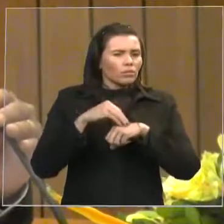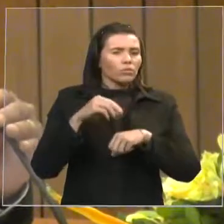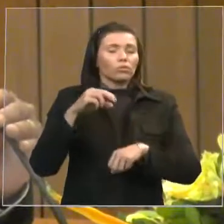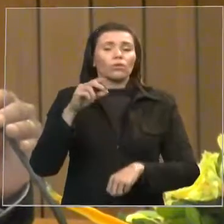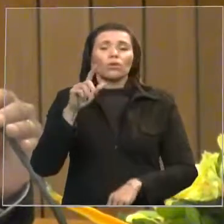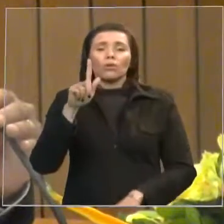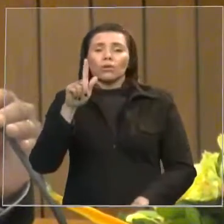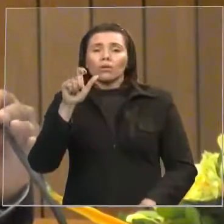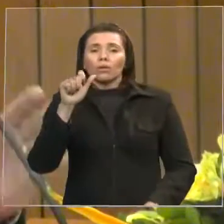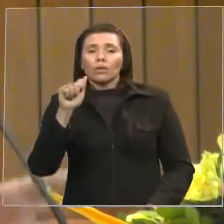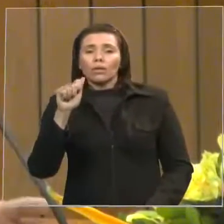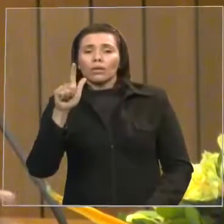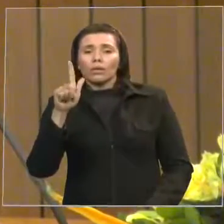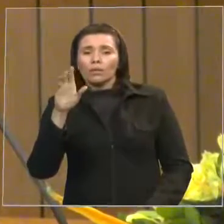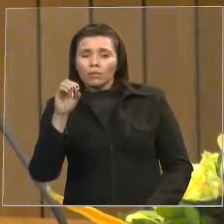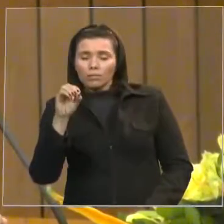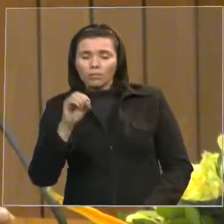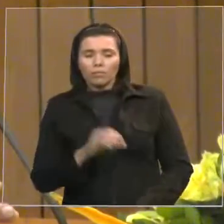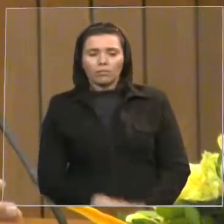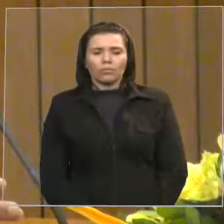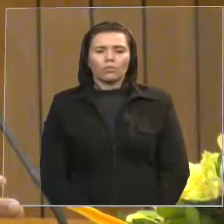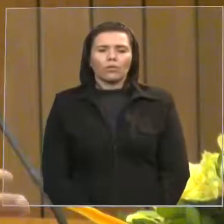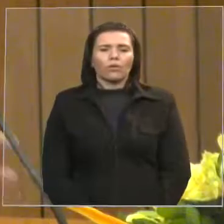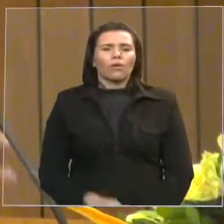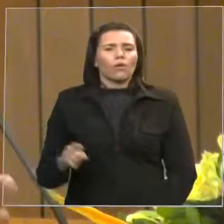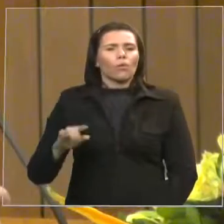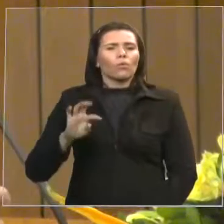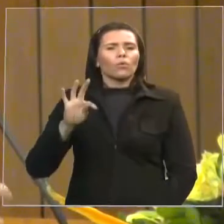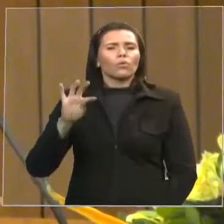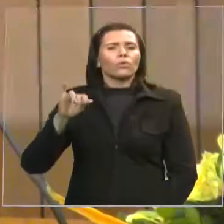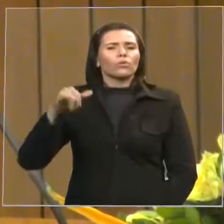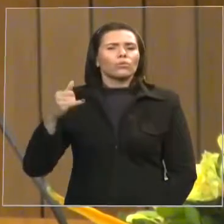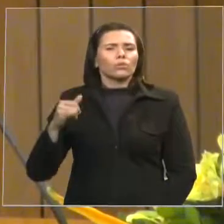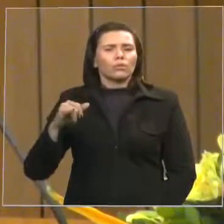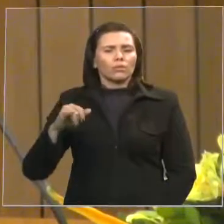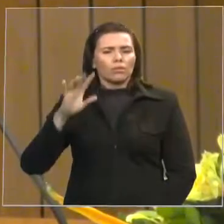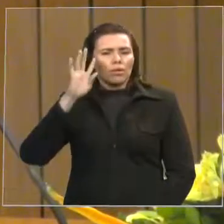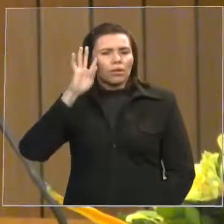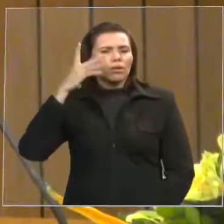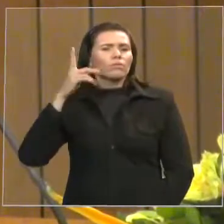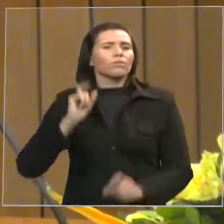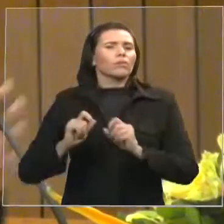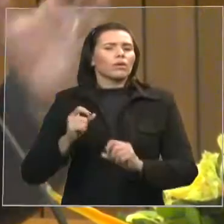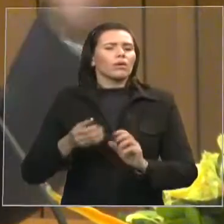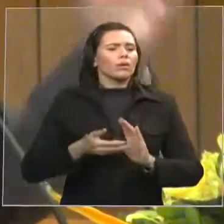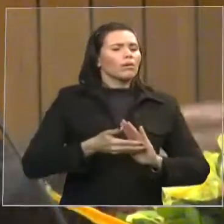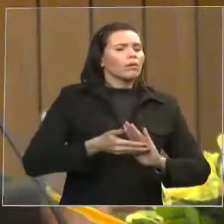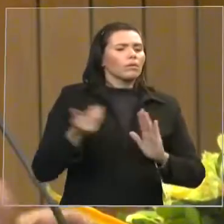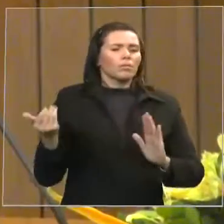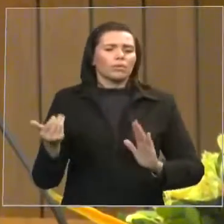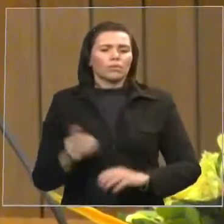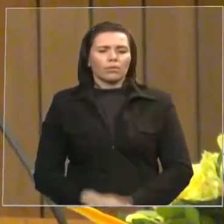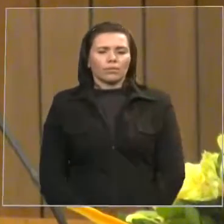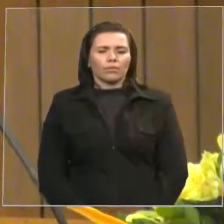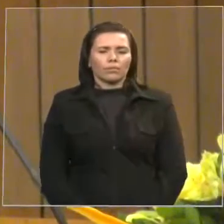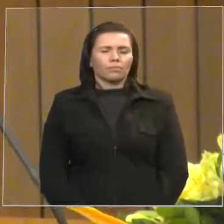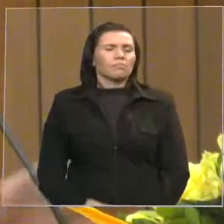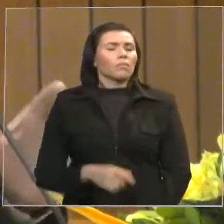ora, o prefeito Gago há uns 15 dias